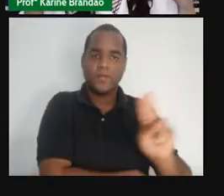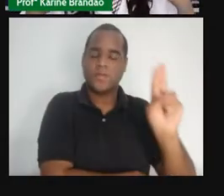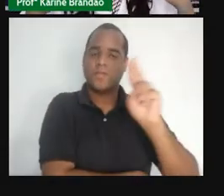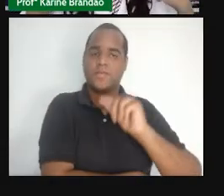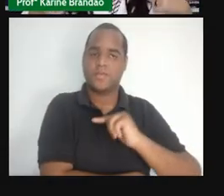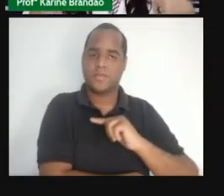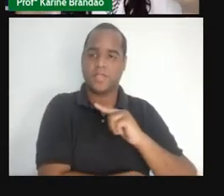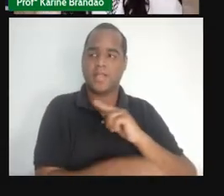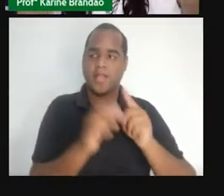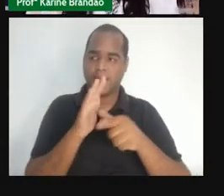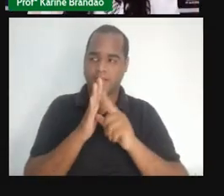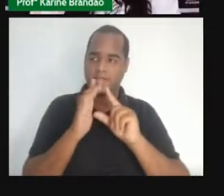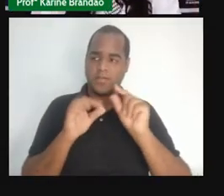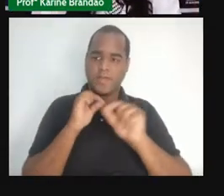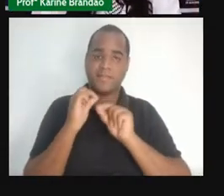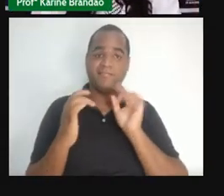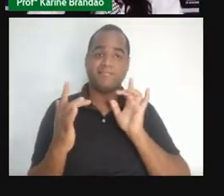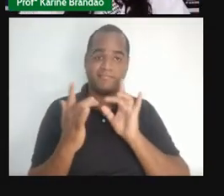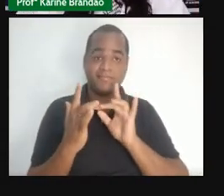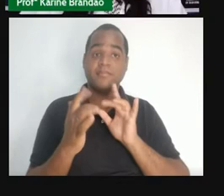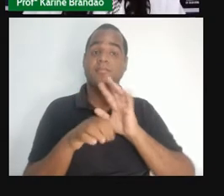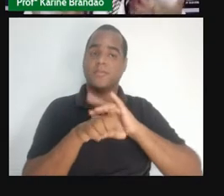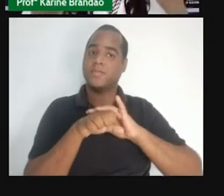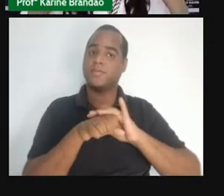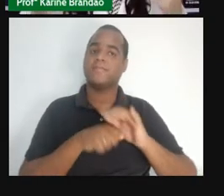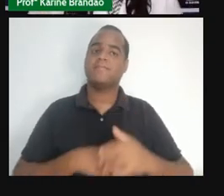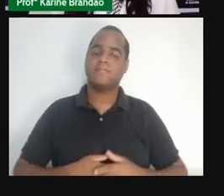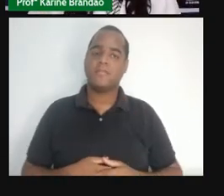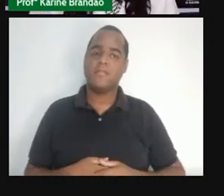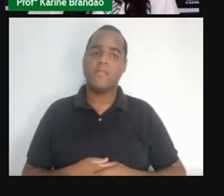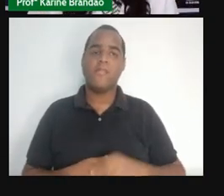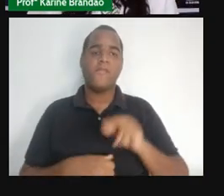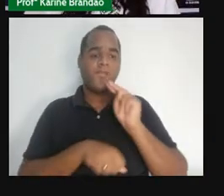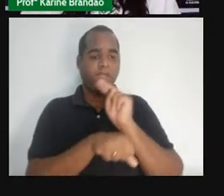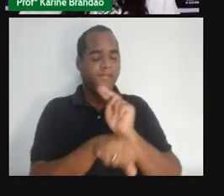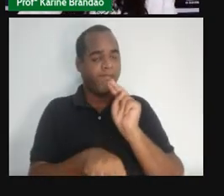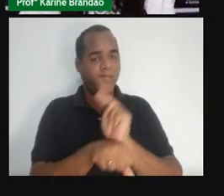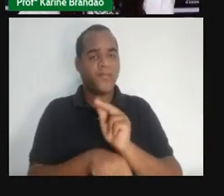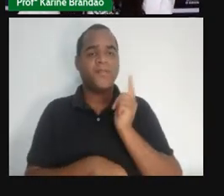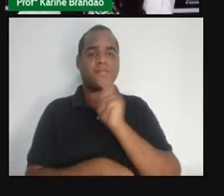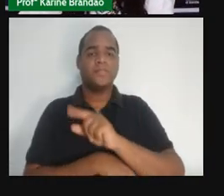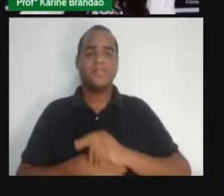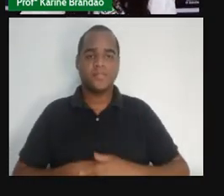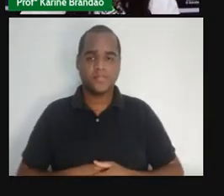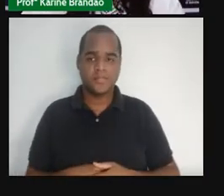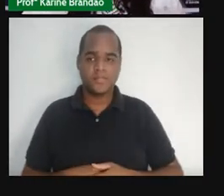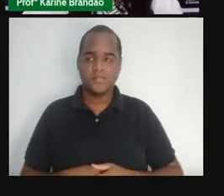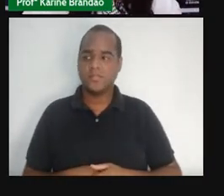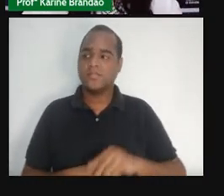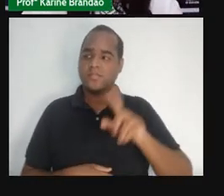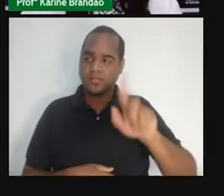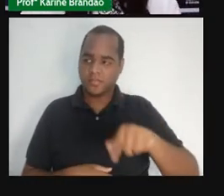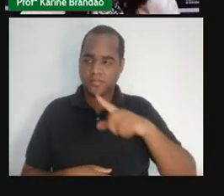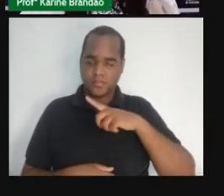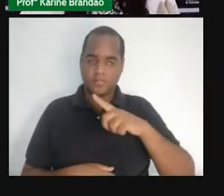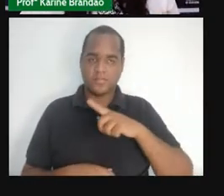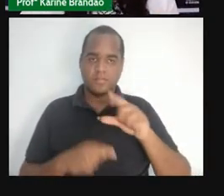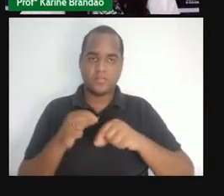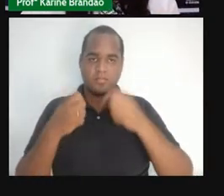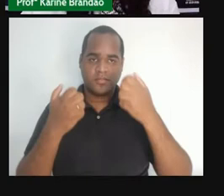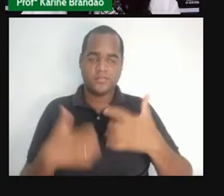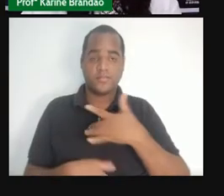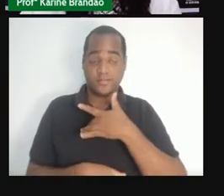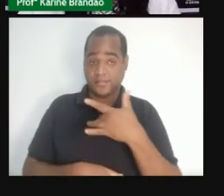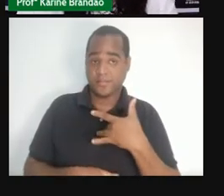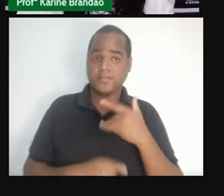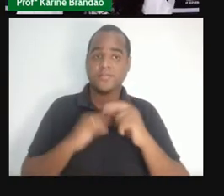antes de ter o contato com a doença. Então, por isso que ela é preventiva, né? E aí, essa ação preventiva é uma ação de saúde